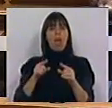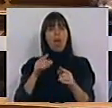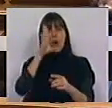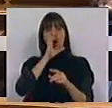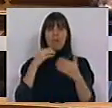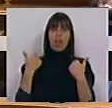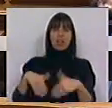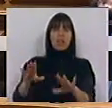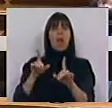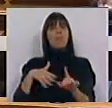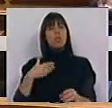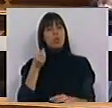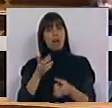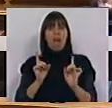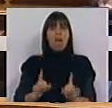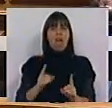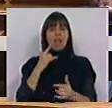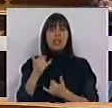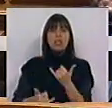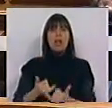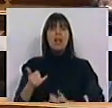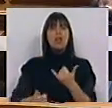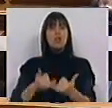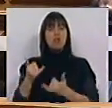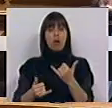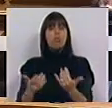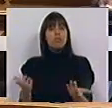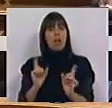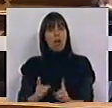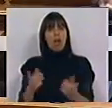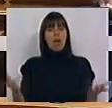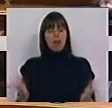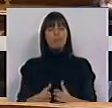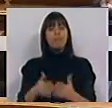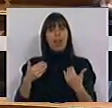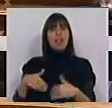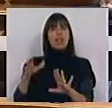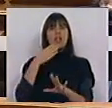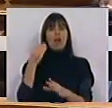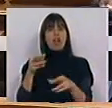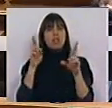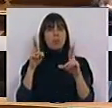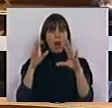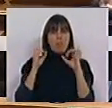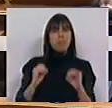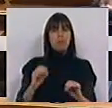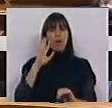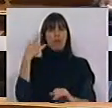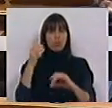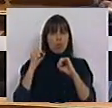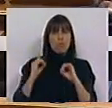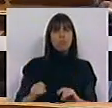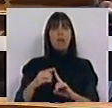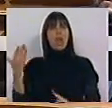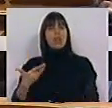que este Governo deixa em termos de solidariedade intergeracional entre gerações. Deixaram os jovens sem esperança, sem futuro e sem